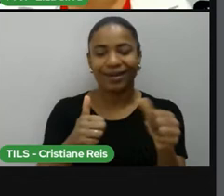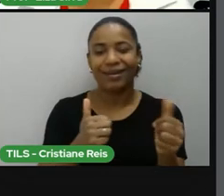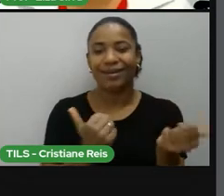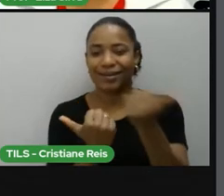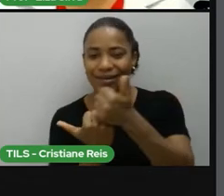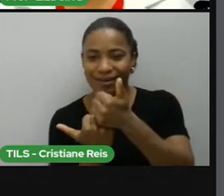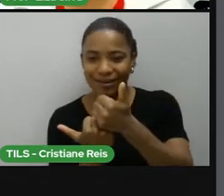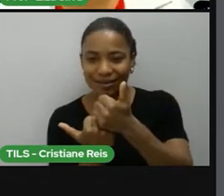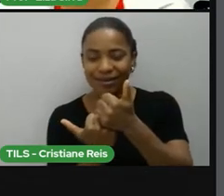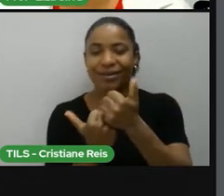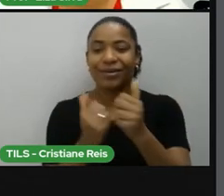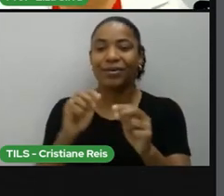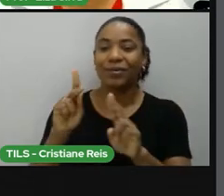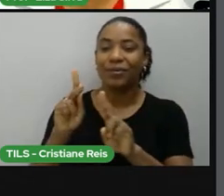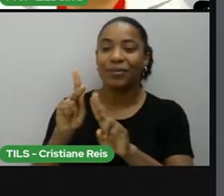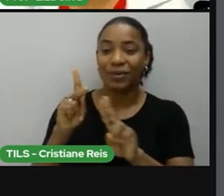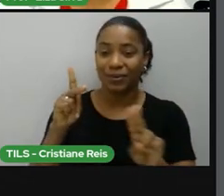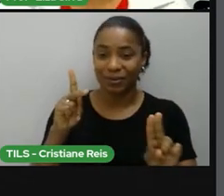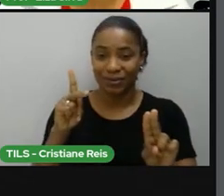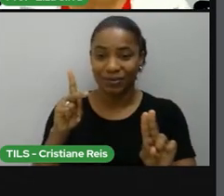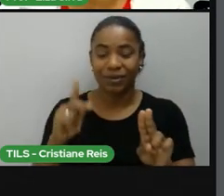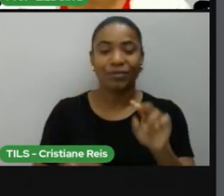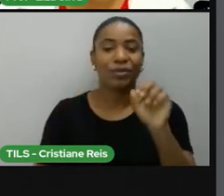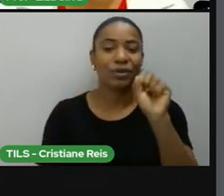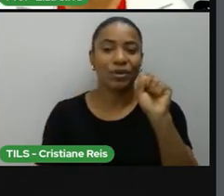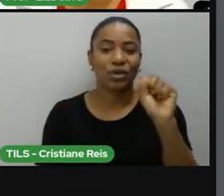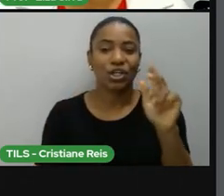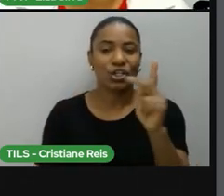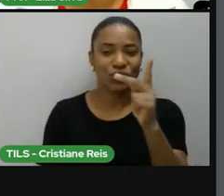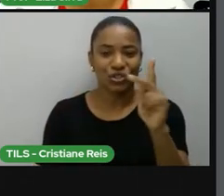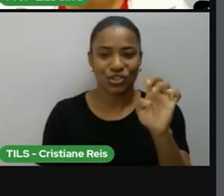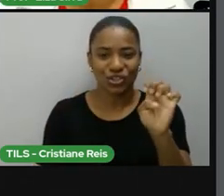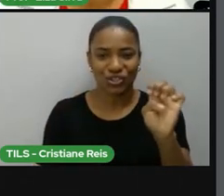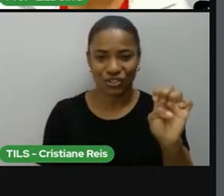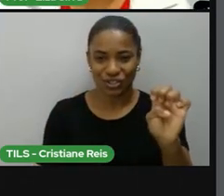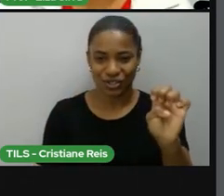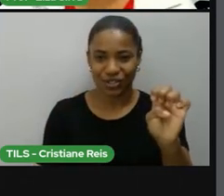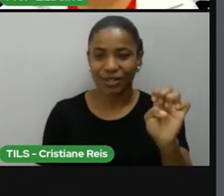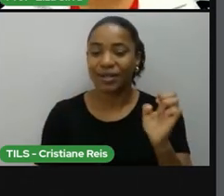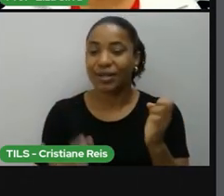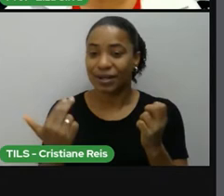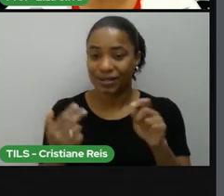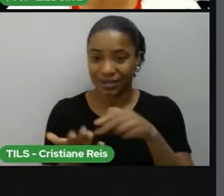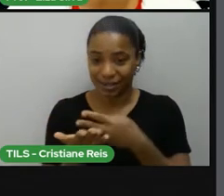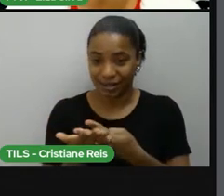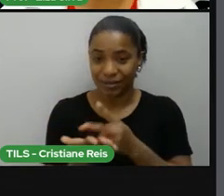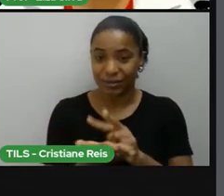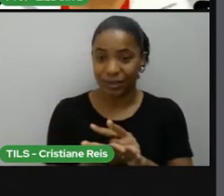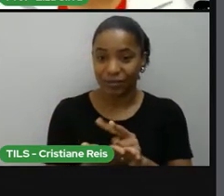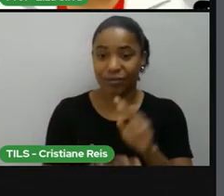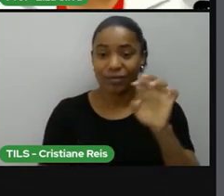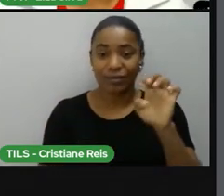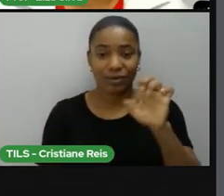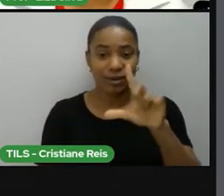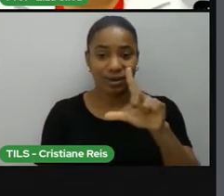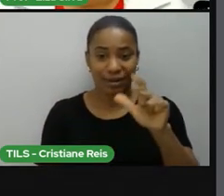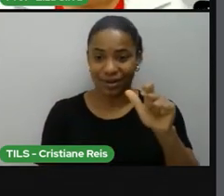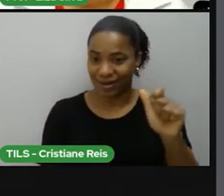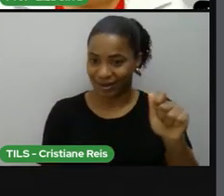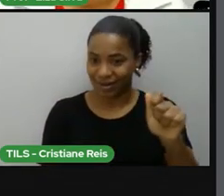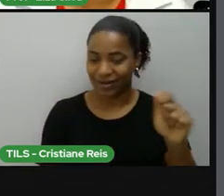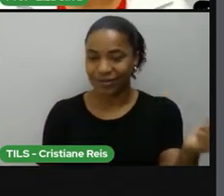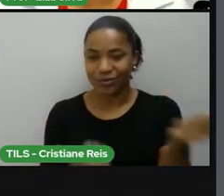que é um pronome pessoal correspondente a ela, a nossa língua, para substituir o nome de Toni Morrison,